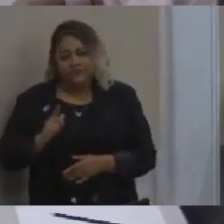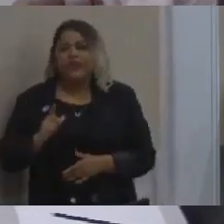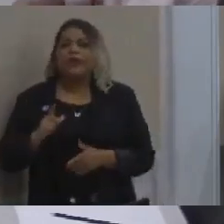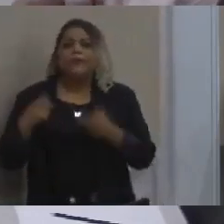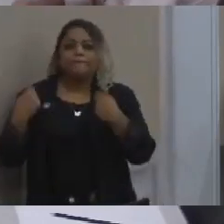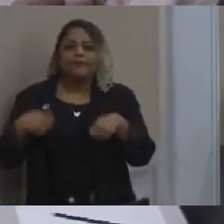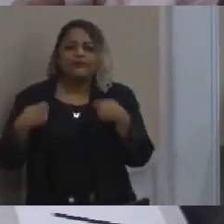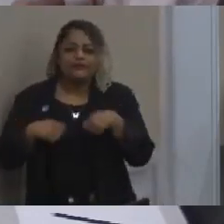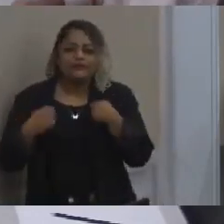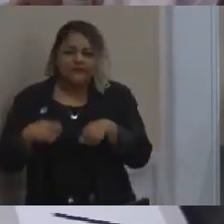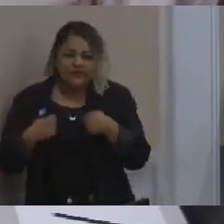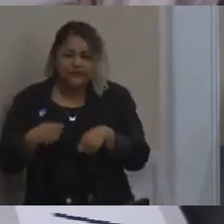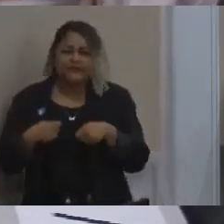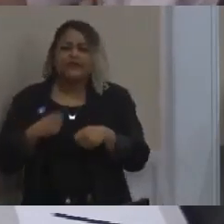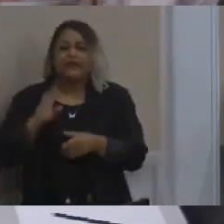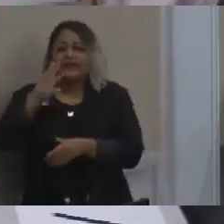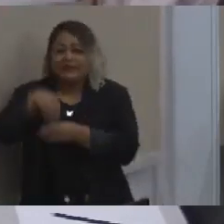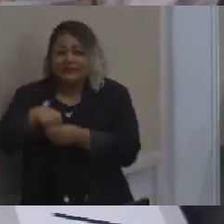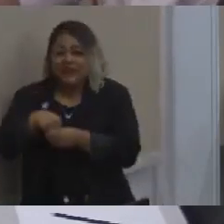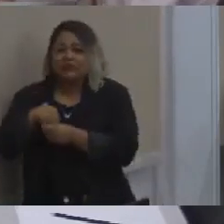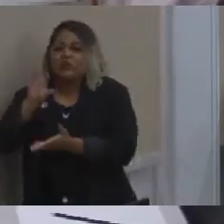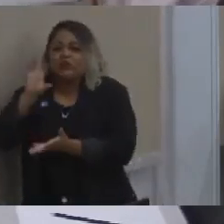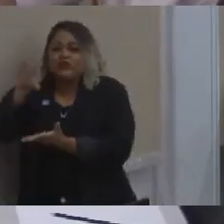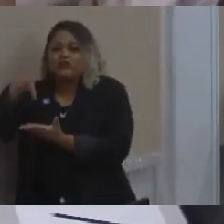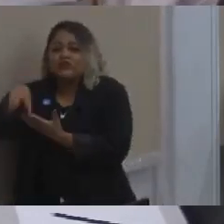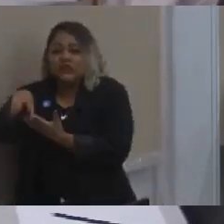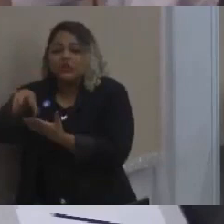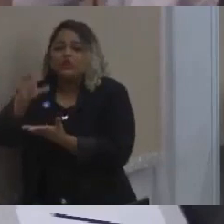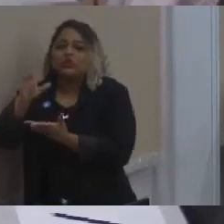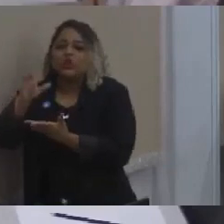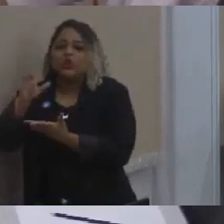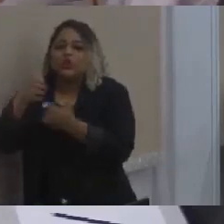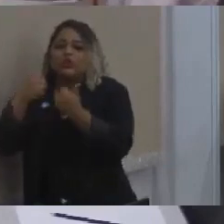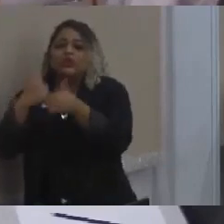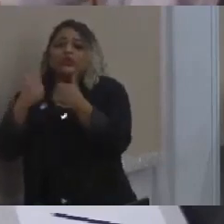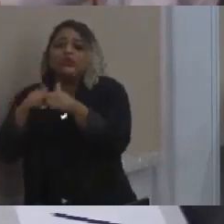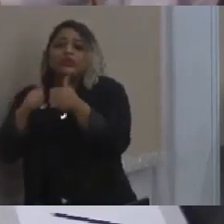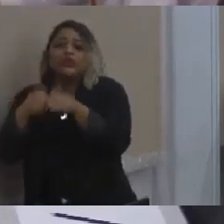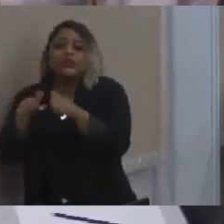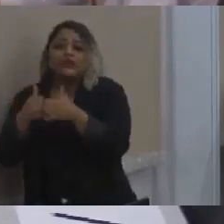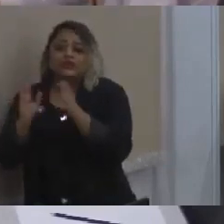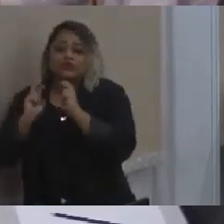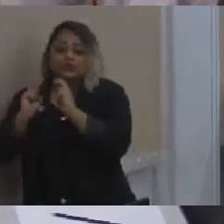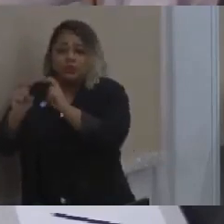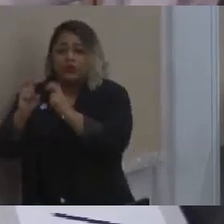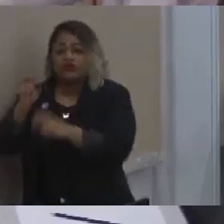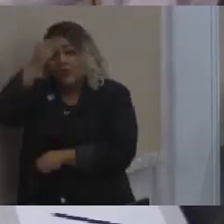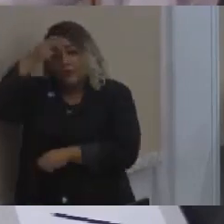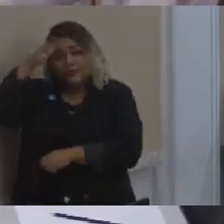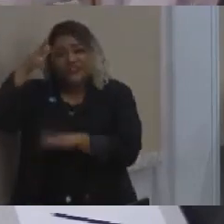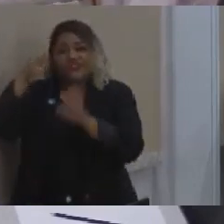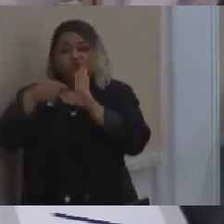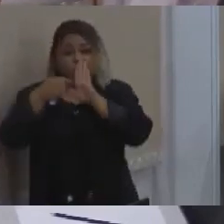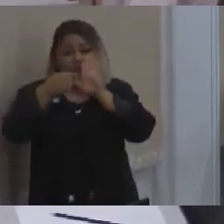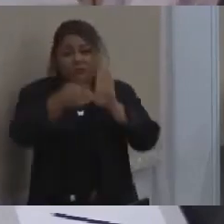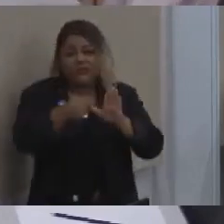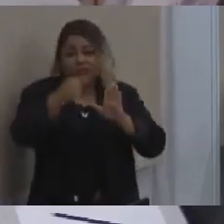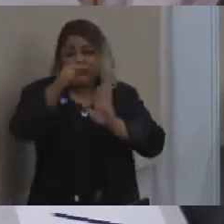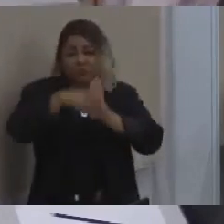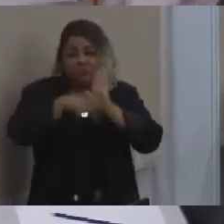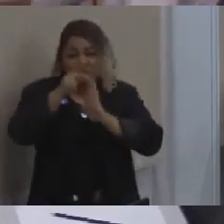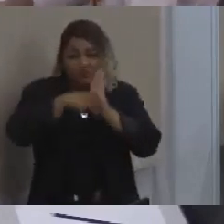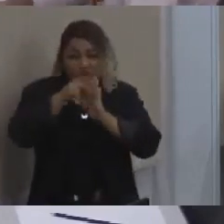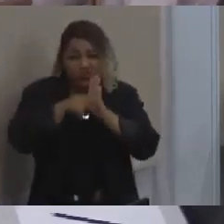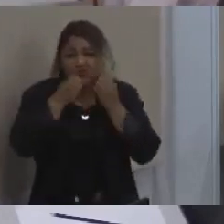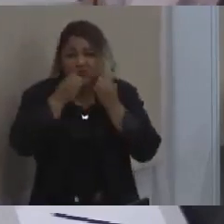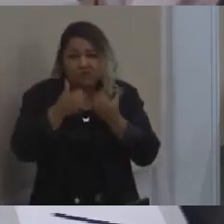vetores de transporte. Eu não vejo vocês da prefeitura apresentar projetos consistentes. Agora, enfiar mais